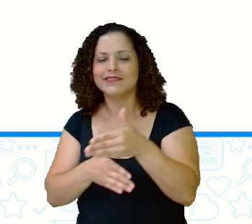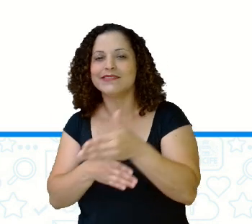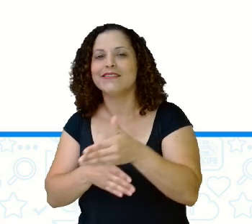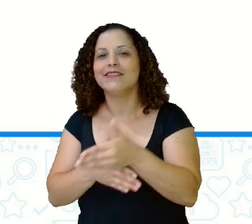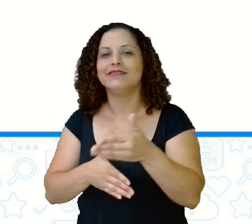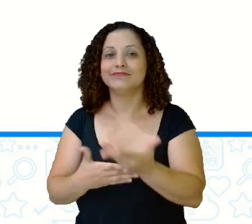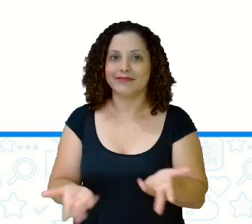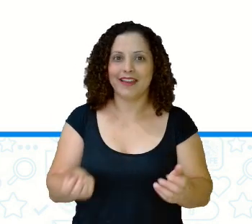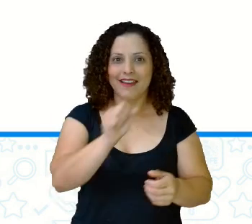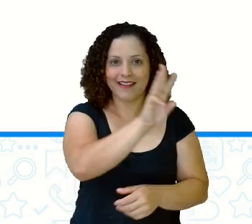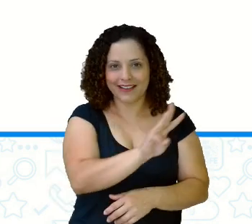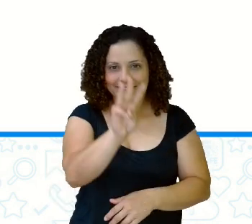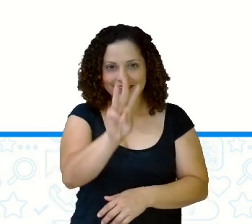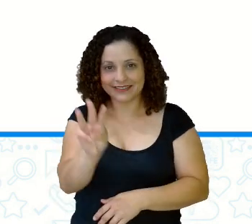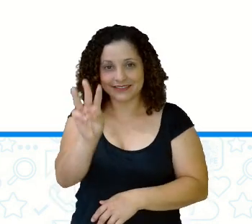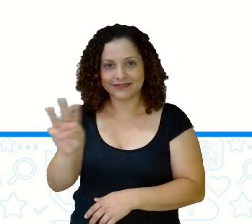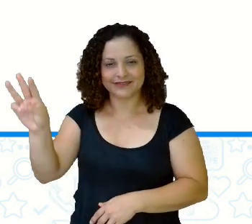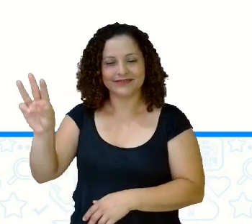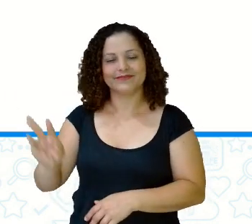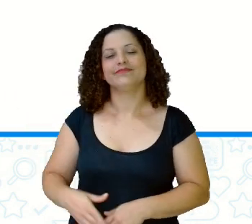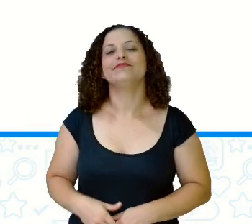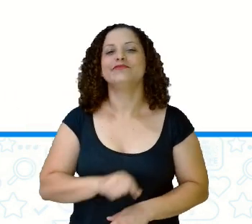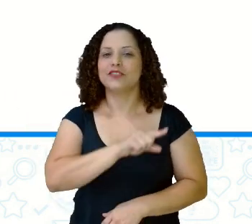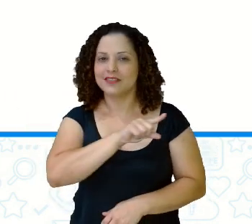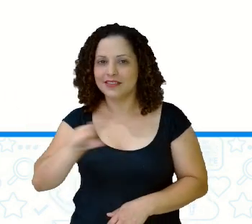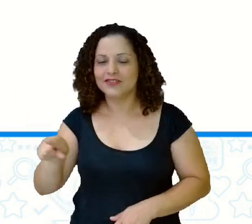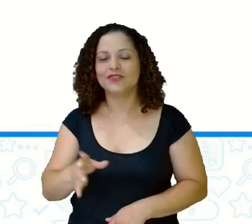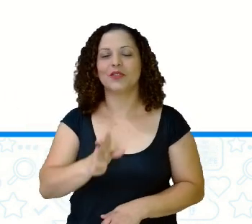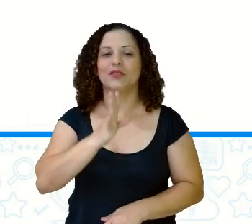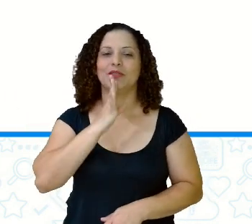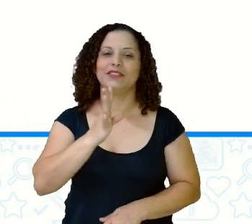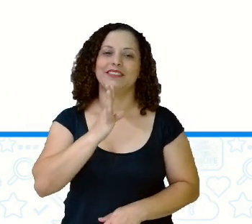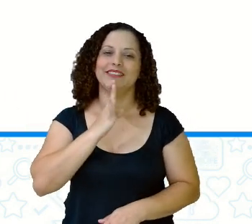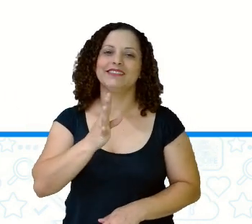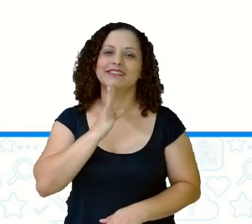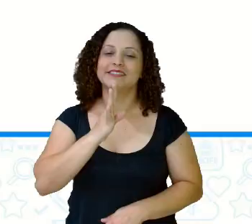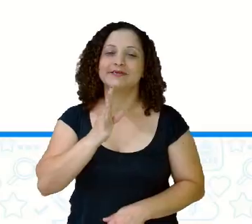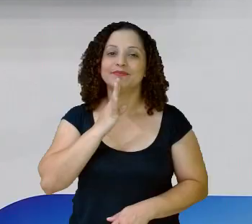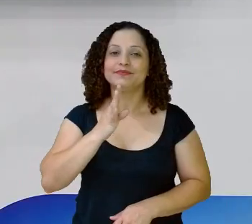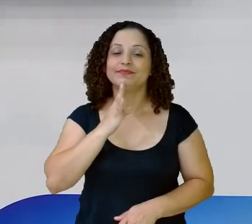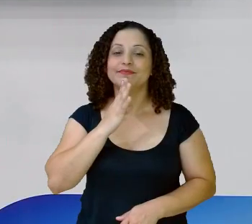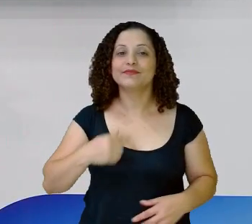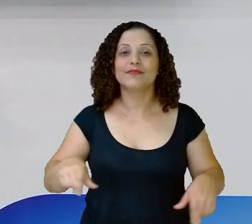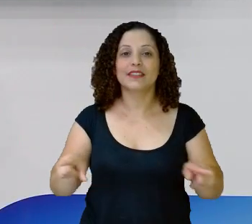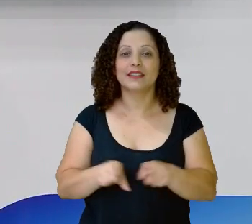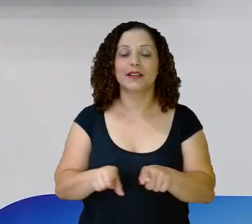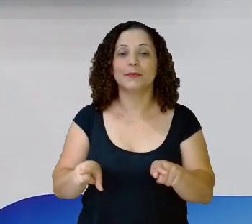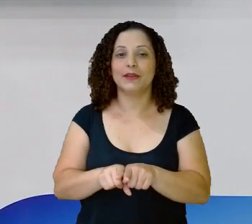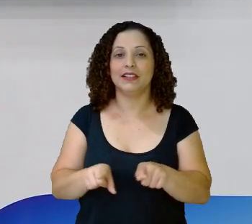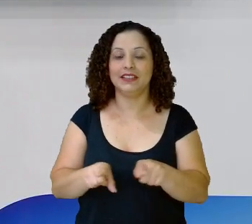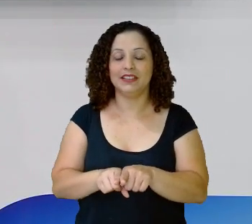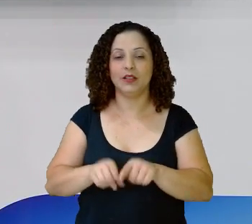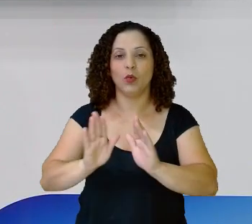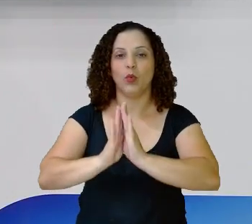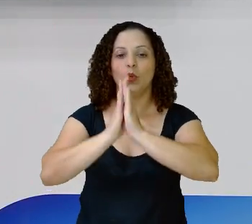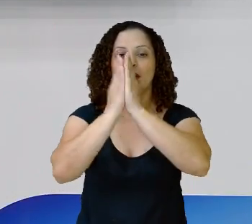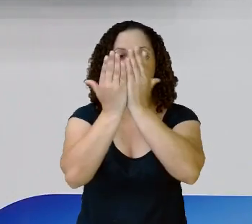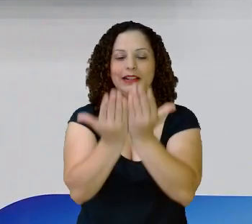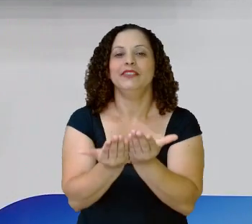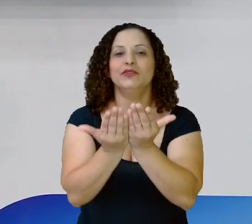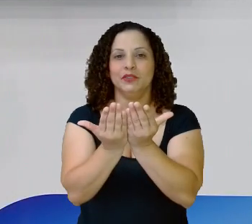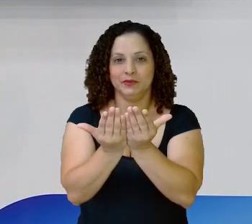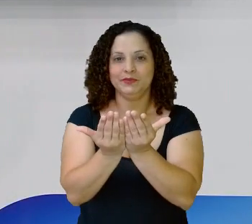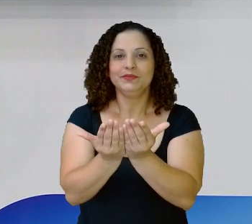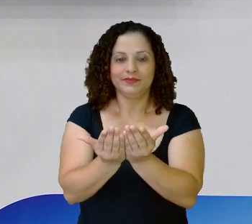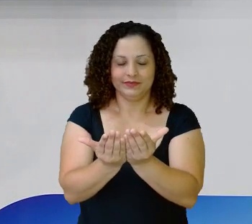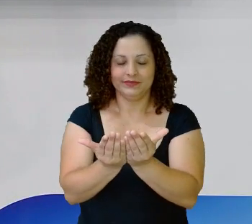assistiu a nossa abertura já sabe como acessar a Árvore do Livro. E o nosso livro, o livro que nós